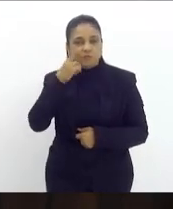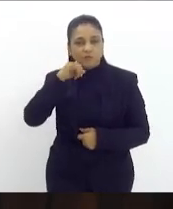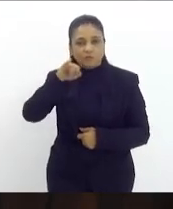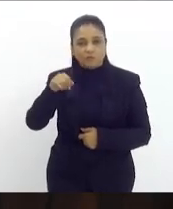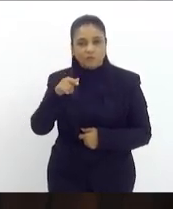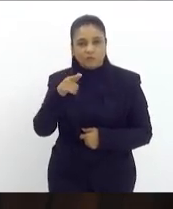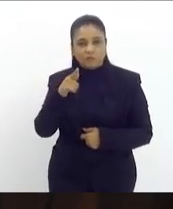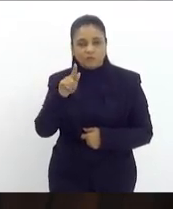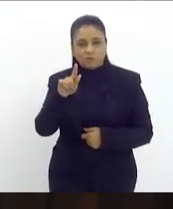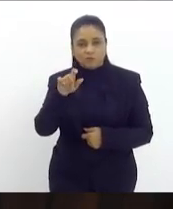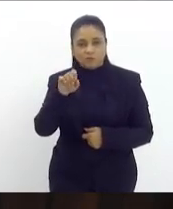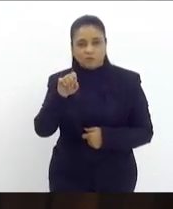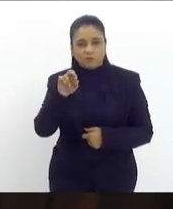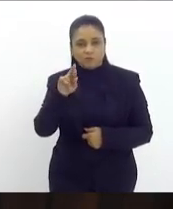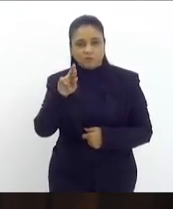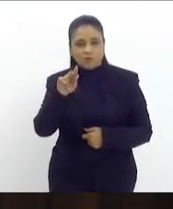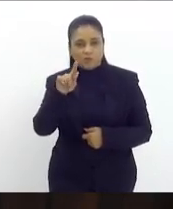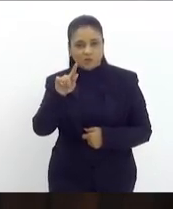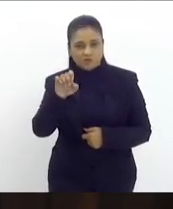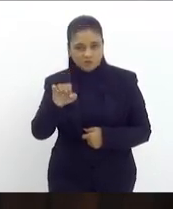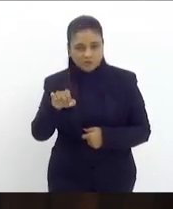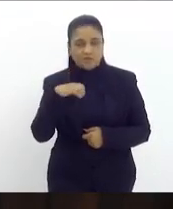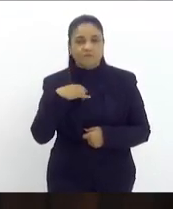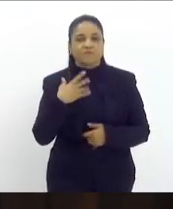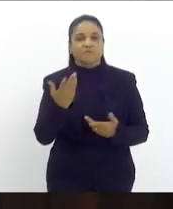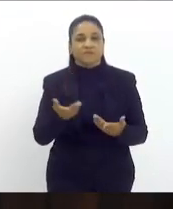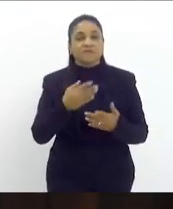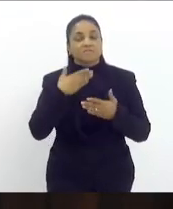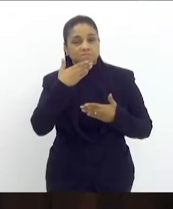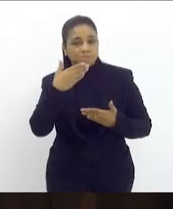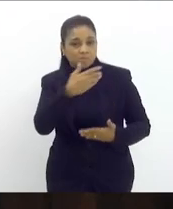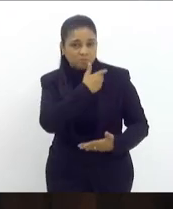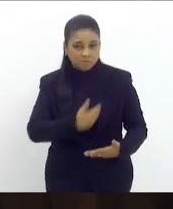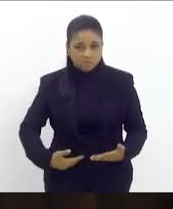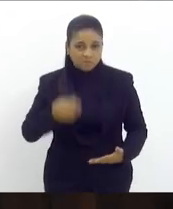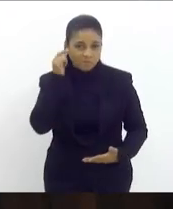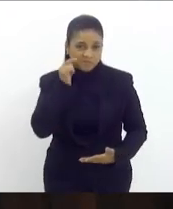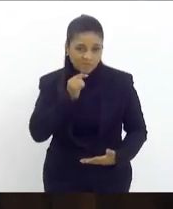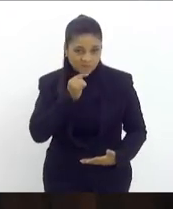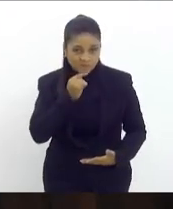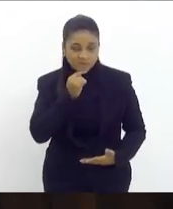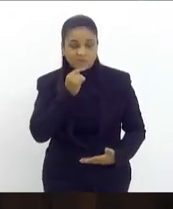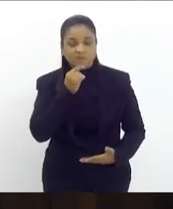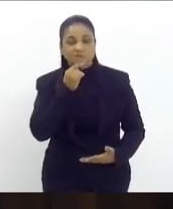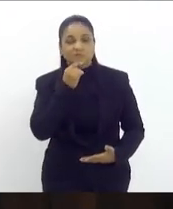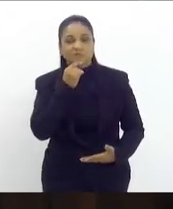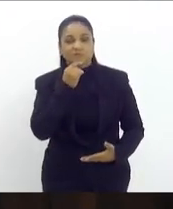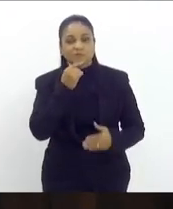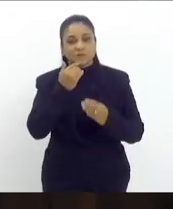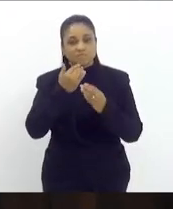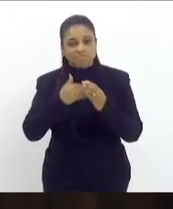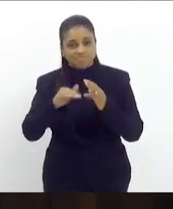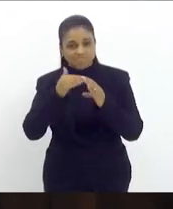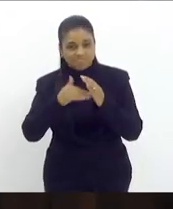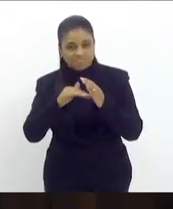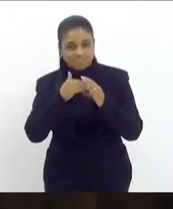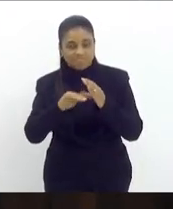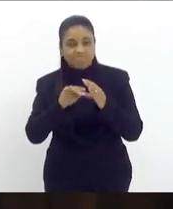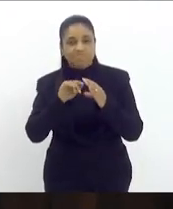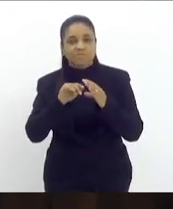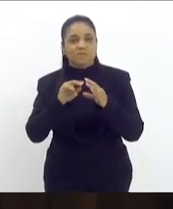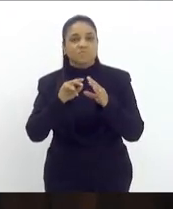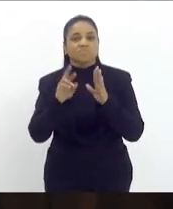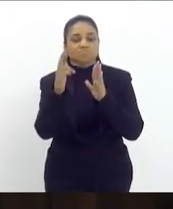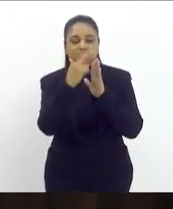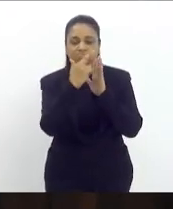Neto, que solicita ao excelentíssimo senhor governador do estado do Rio de Janeiro, Cláudio Castro, o envio de mensagem dispondo sobre a